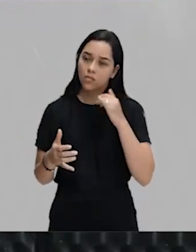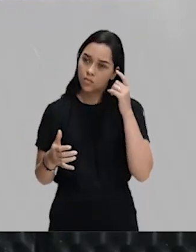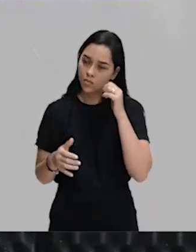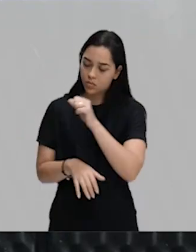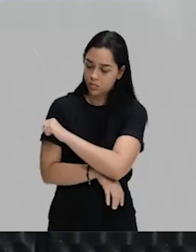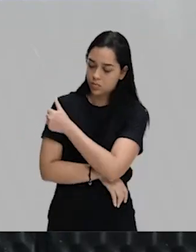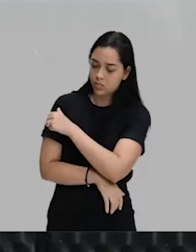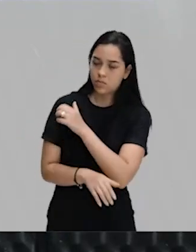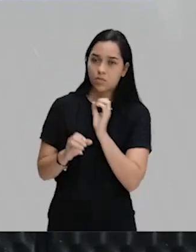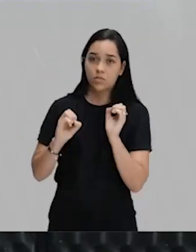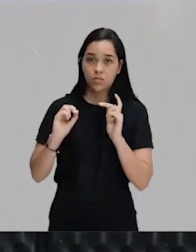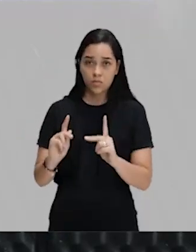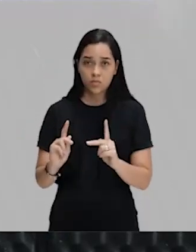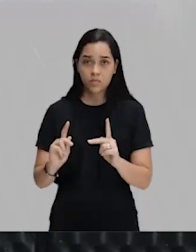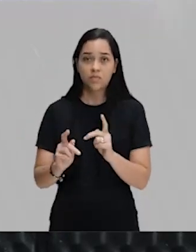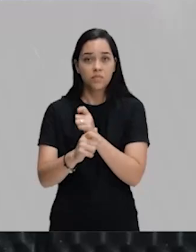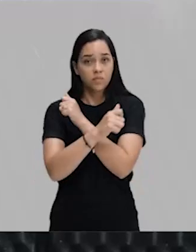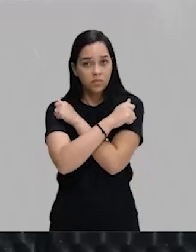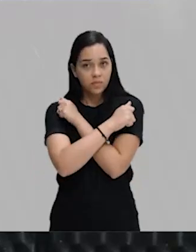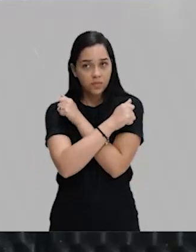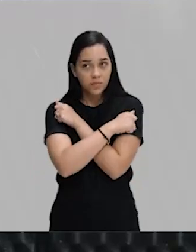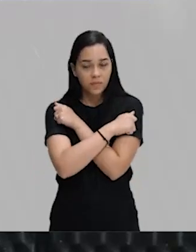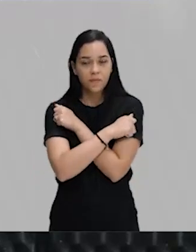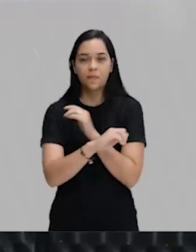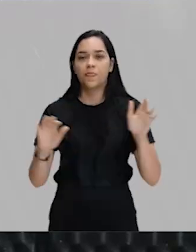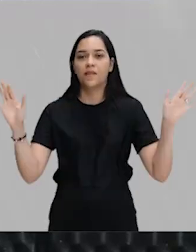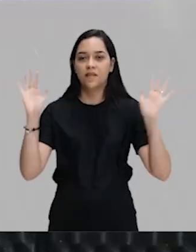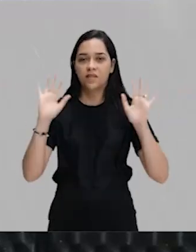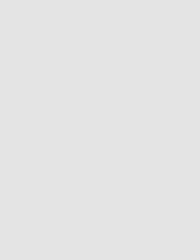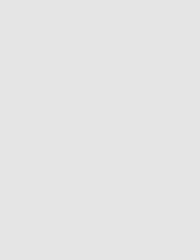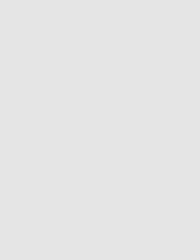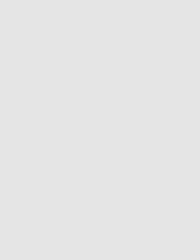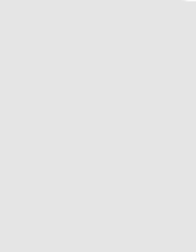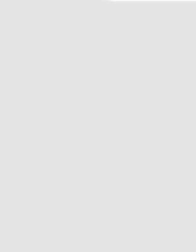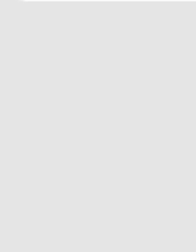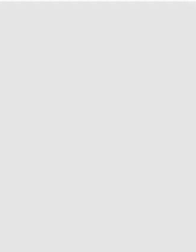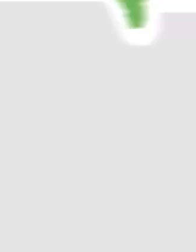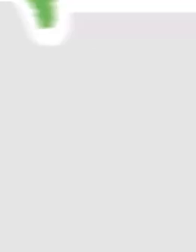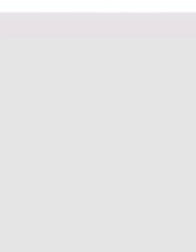Rio de Janeiro. Ok, galerinha? Um grande abraço e até o nosso próximo encontro.